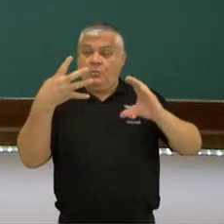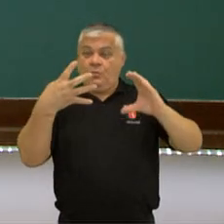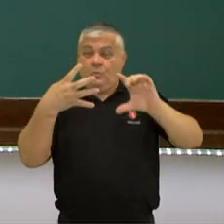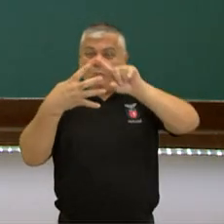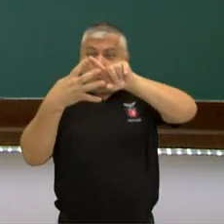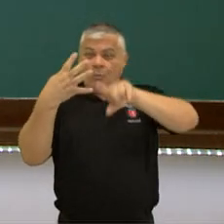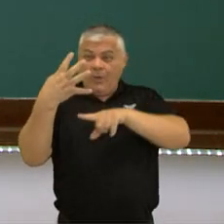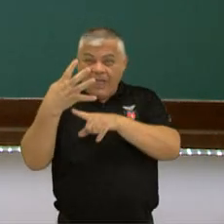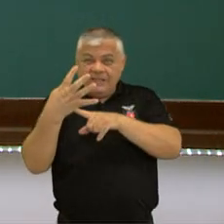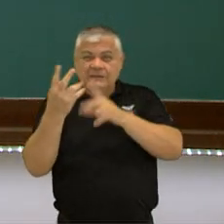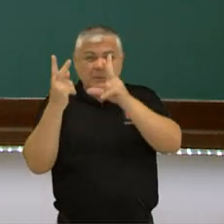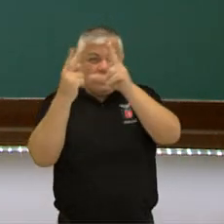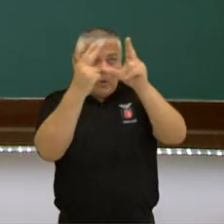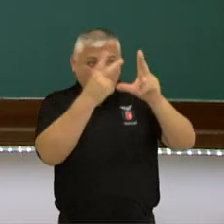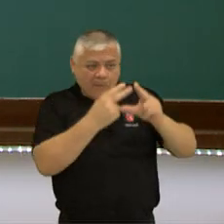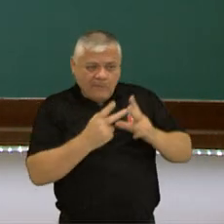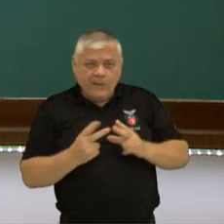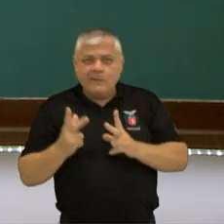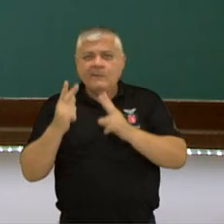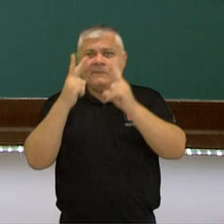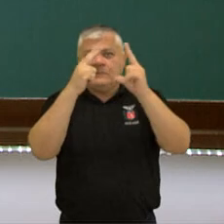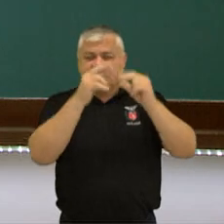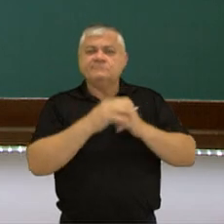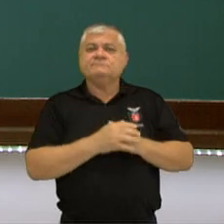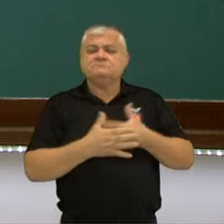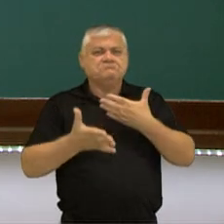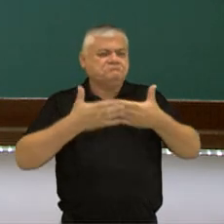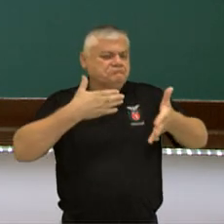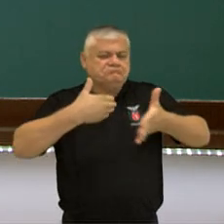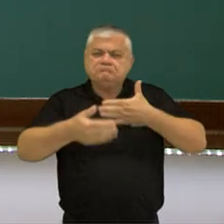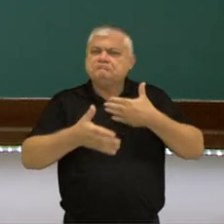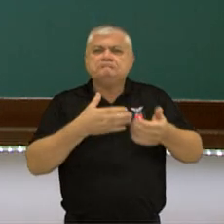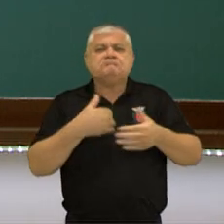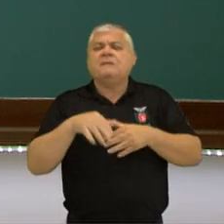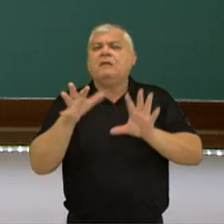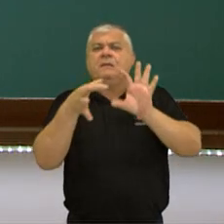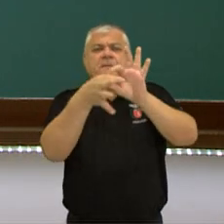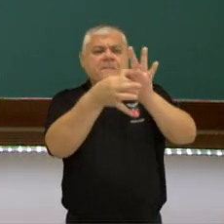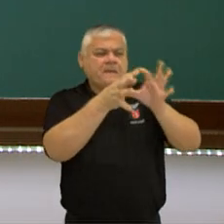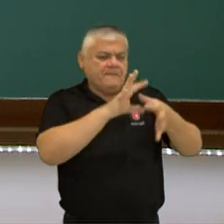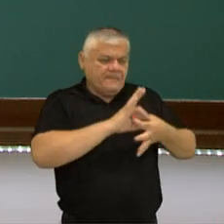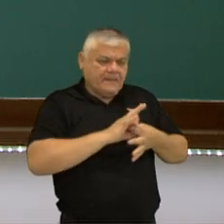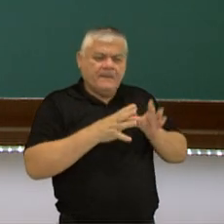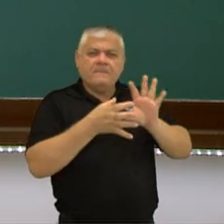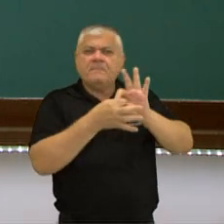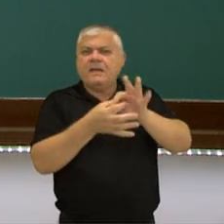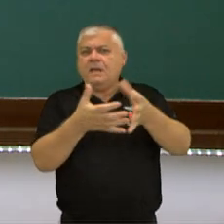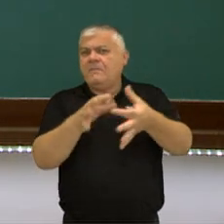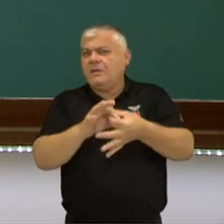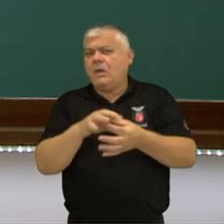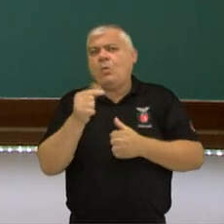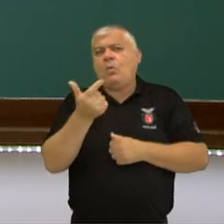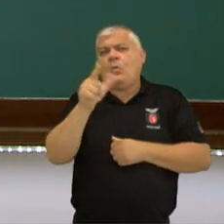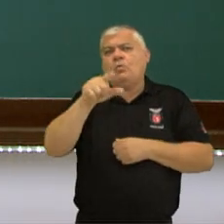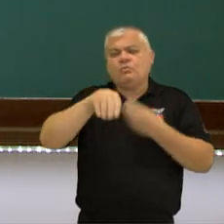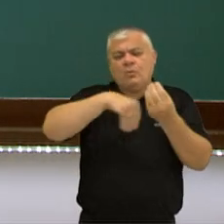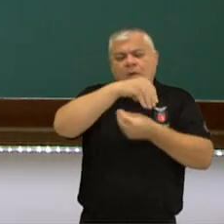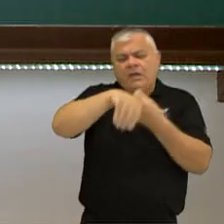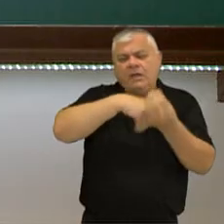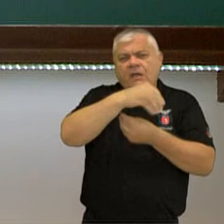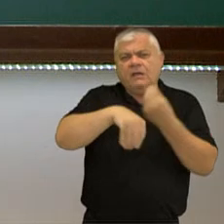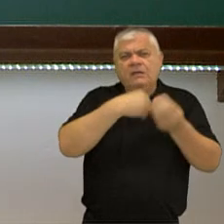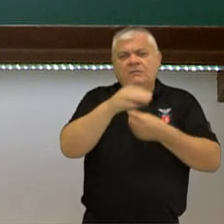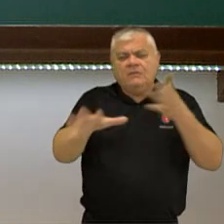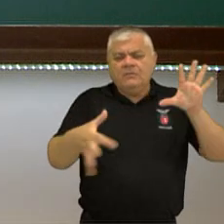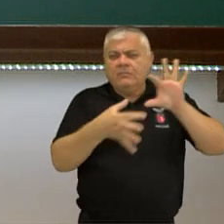idênticas, são iguais. Tá bom? Independente de se ter heteroátomo ou não. Heteroátomo,